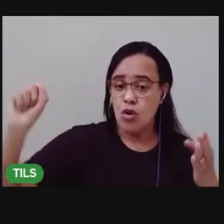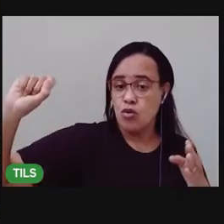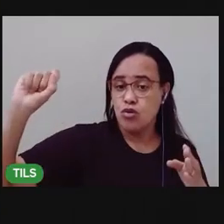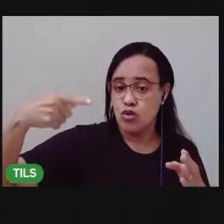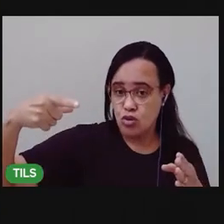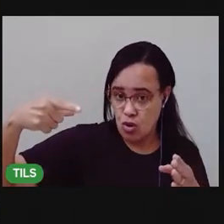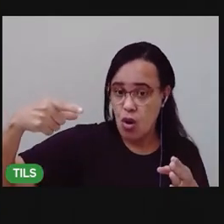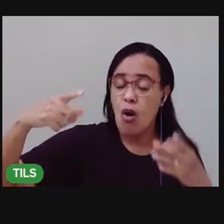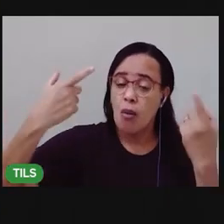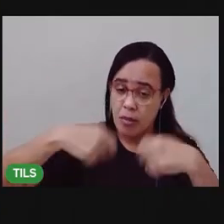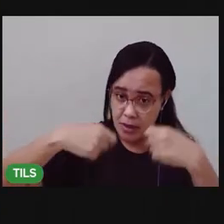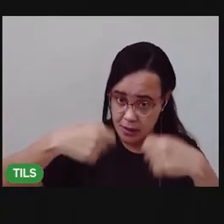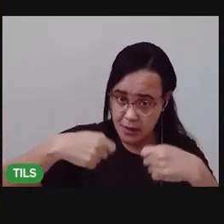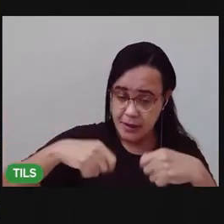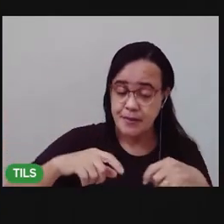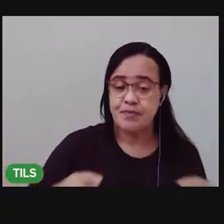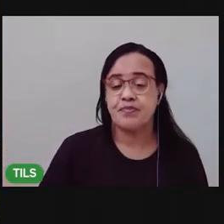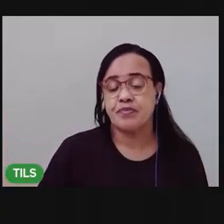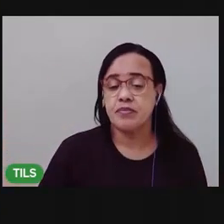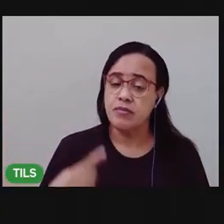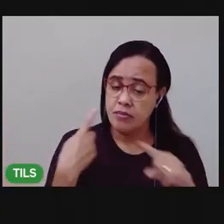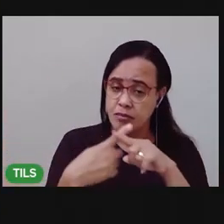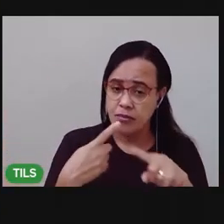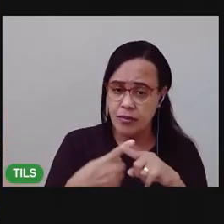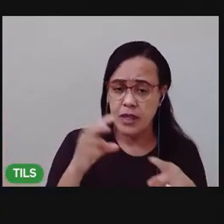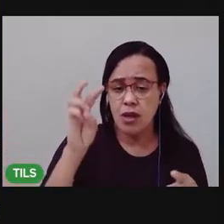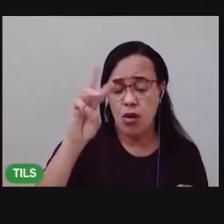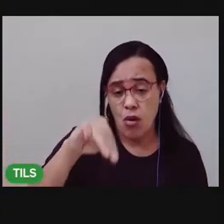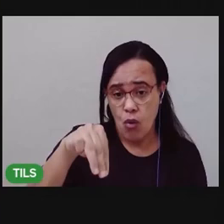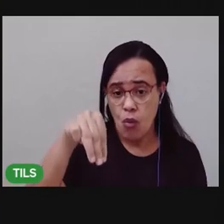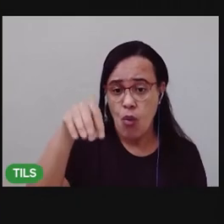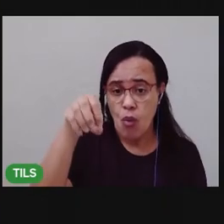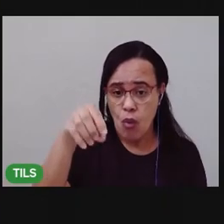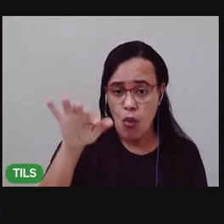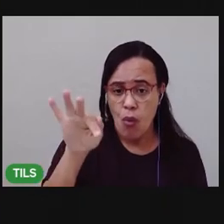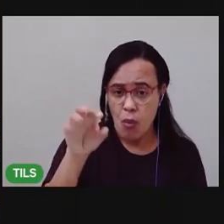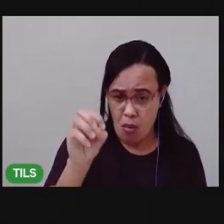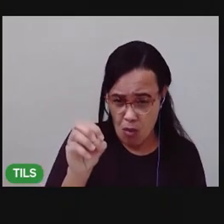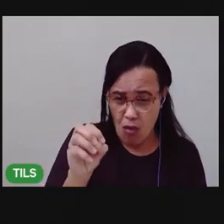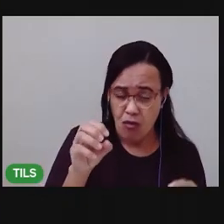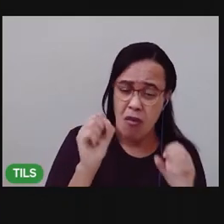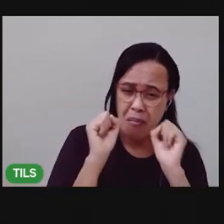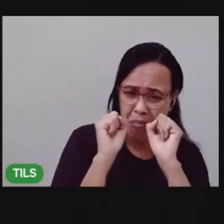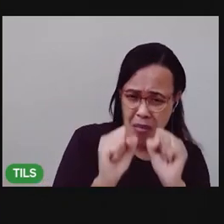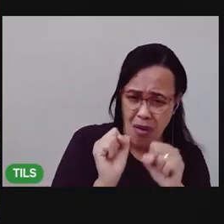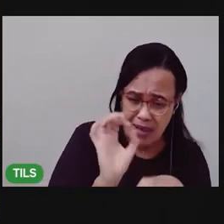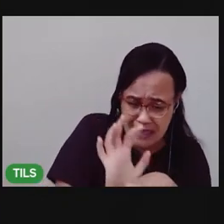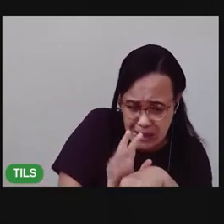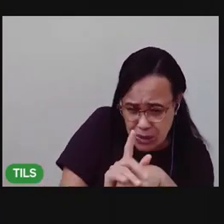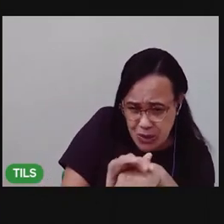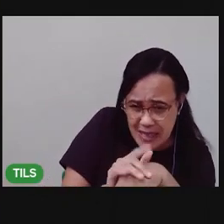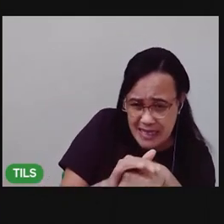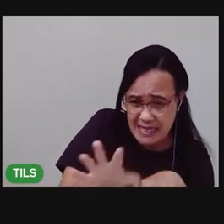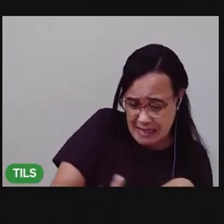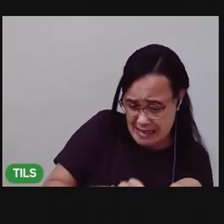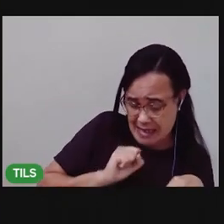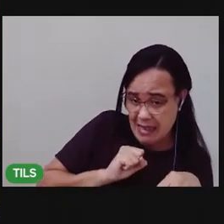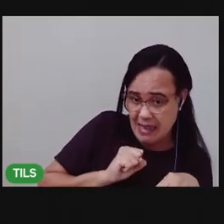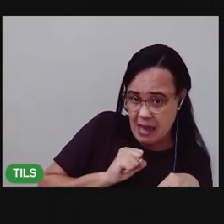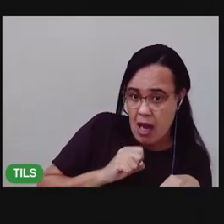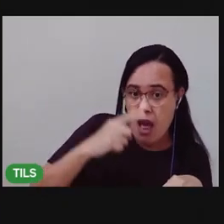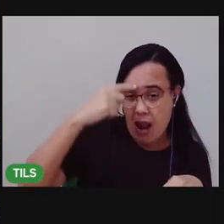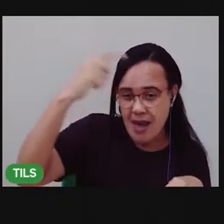o mofo pode trazer doenças como rinite sinusite